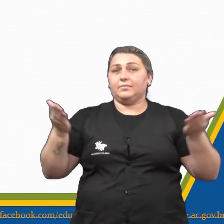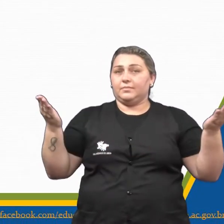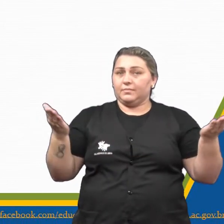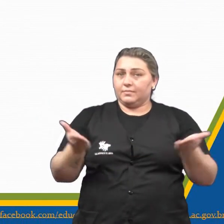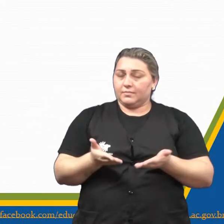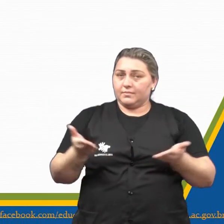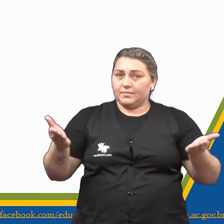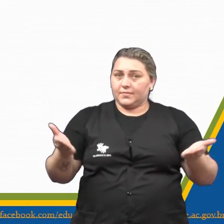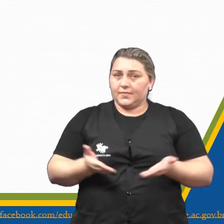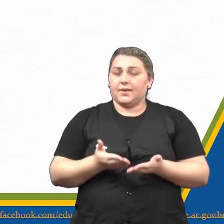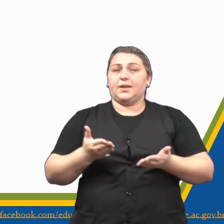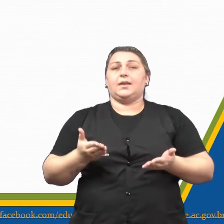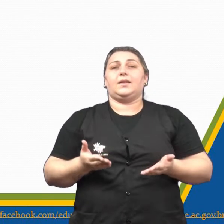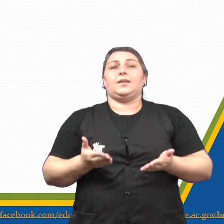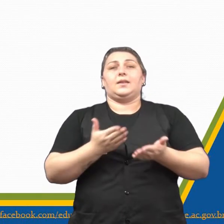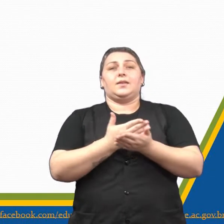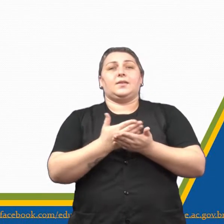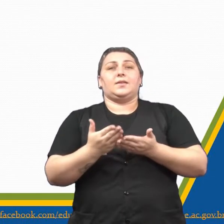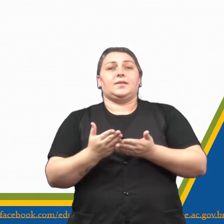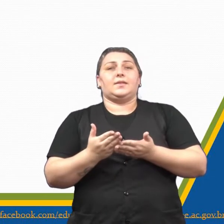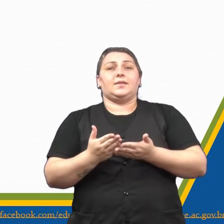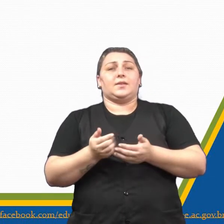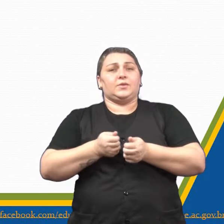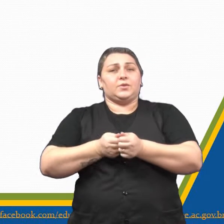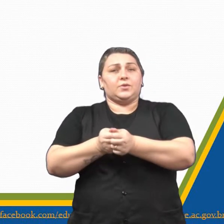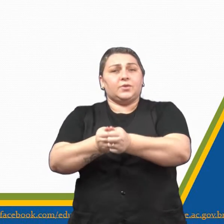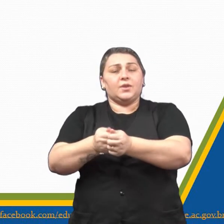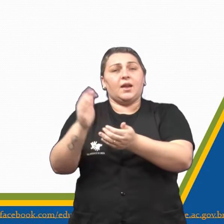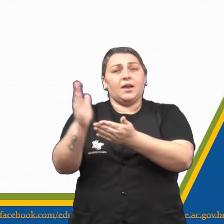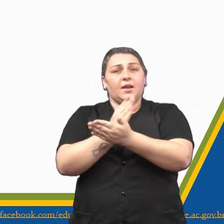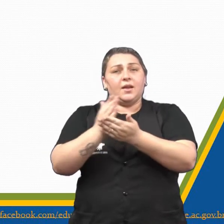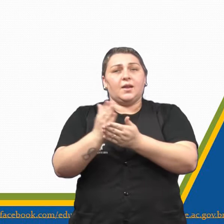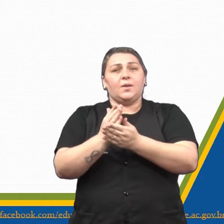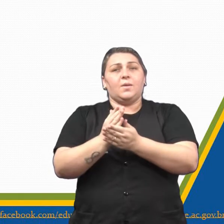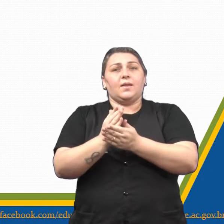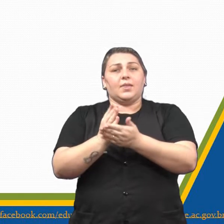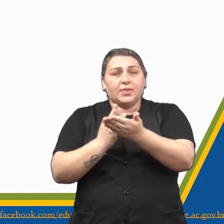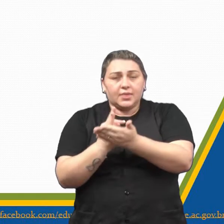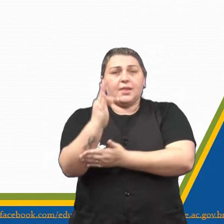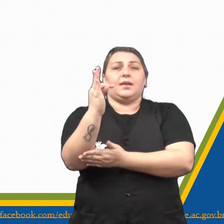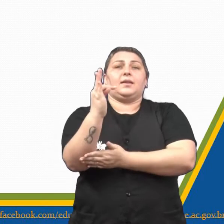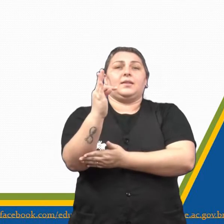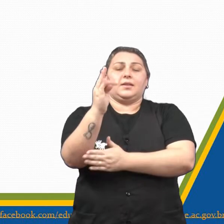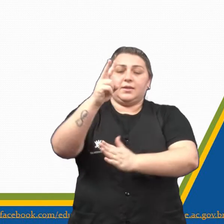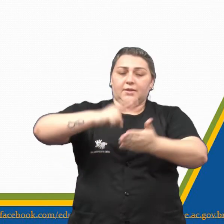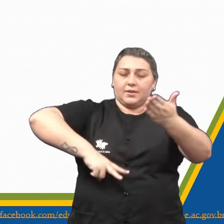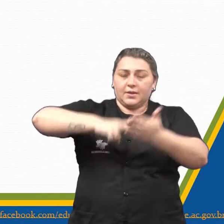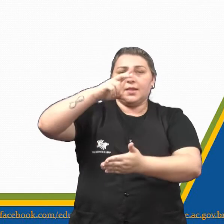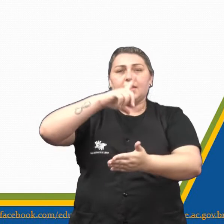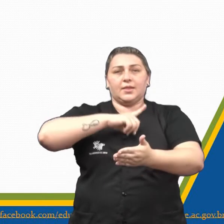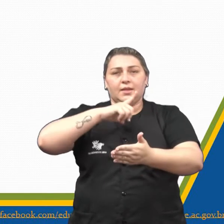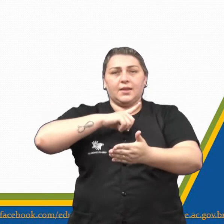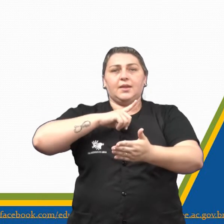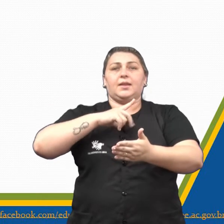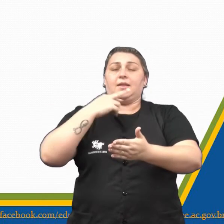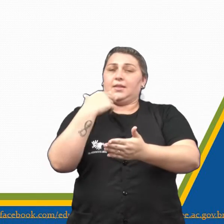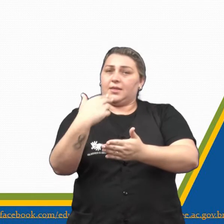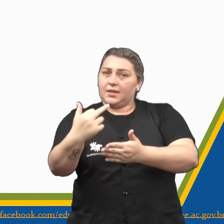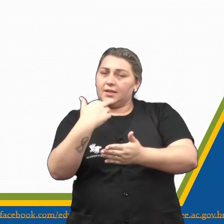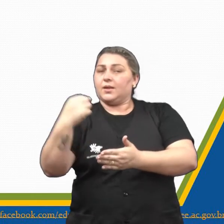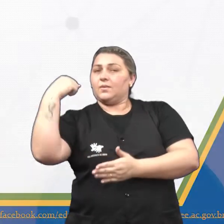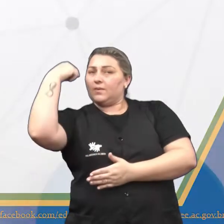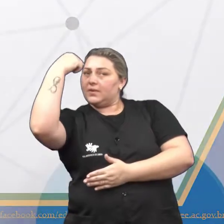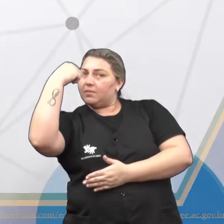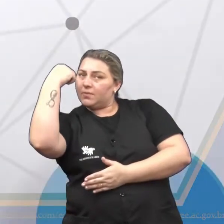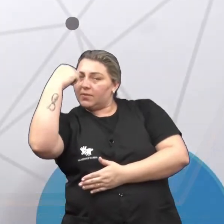agora a gente vai comentar um pouquinho sobre dicas e algumas técnicas de leitura que eu vou ter na língua estrangeira, no nosso caso específico da